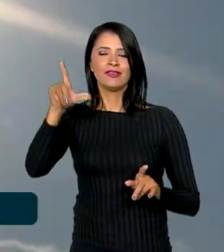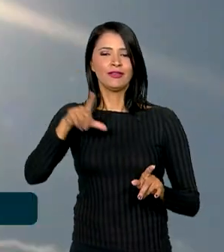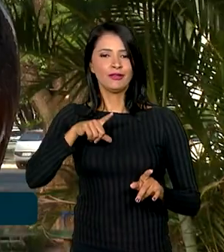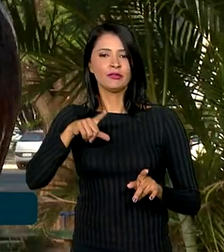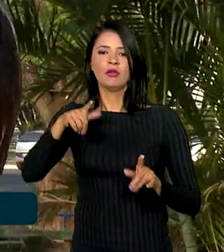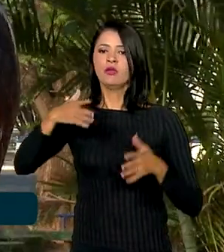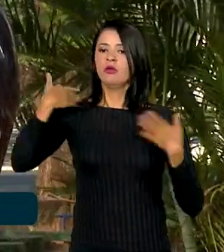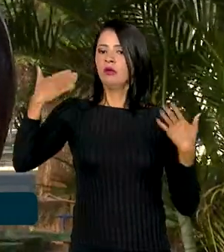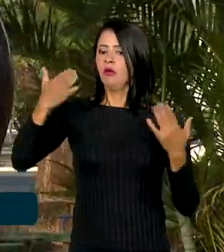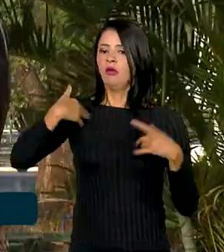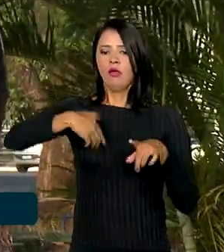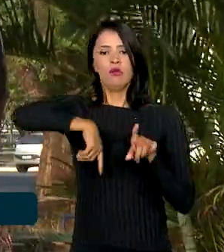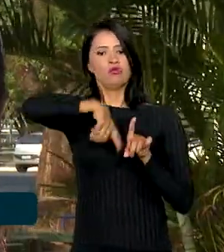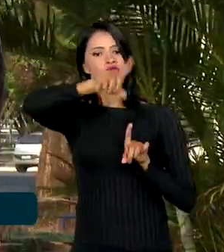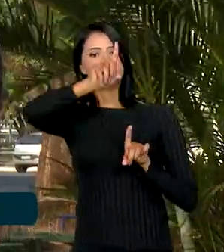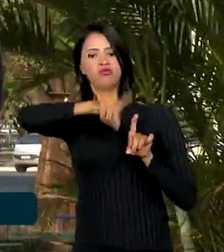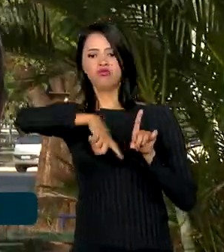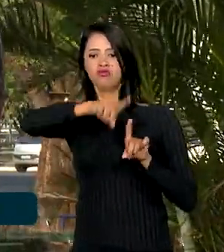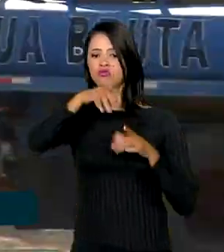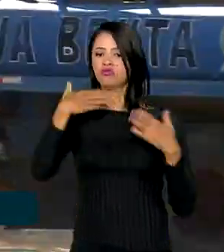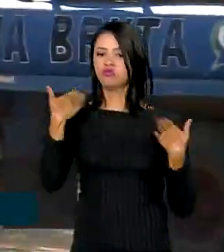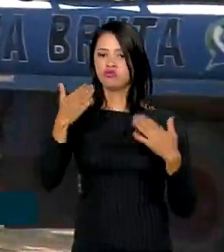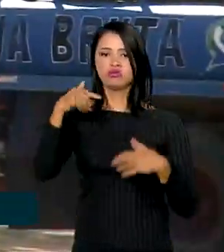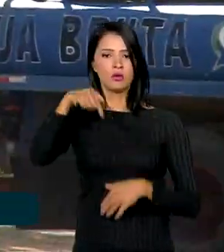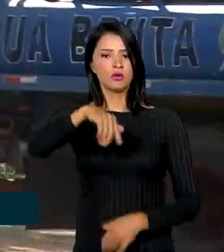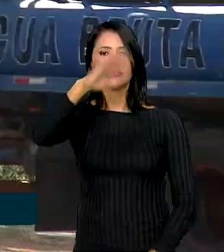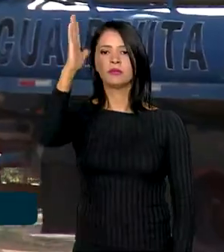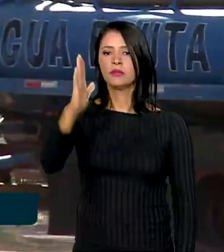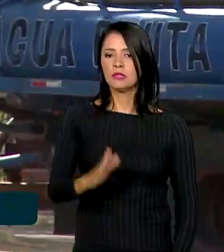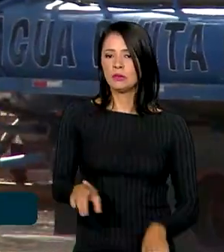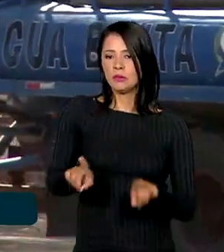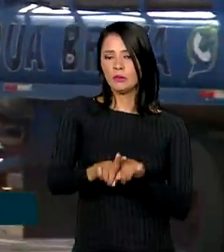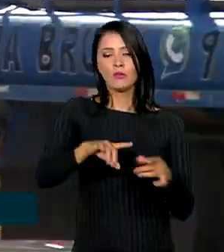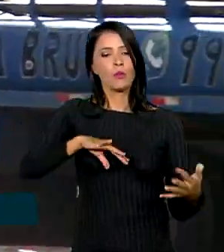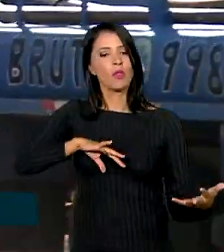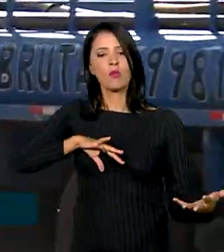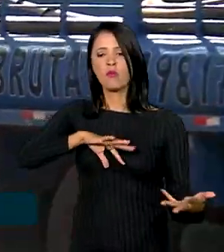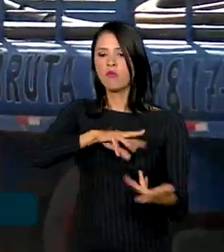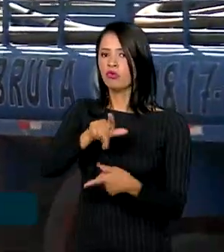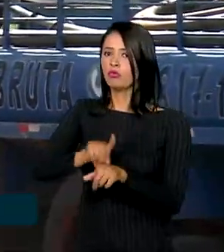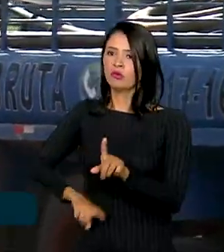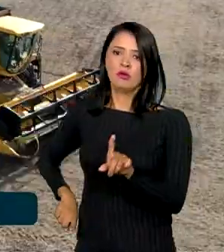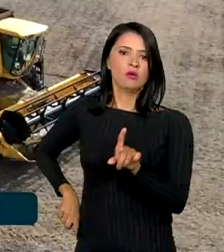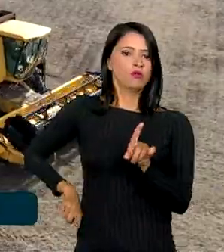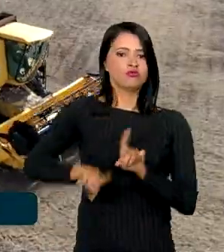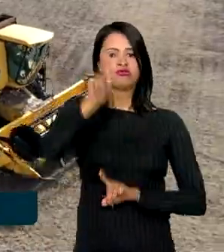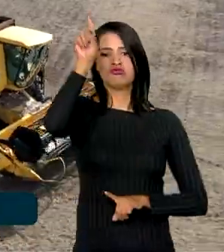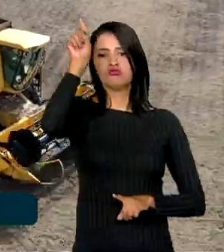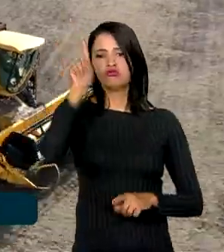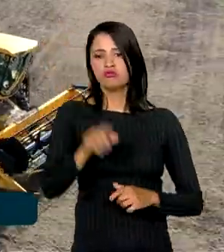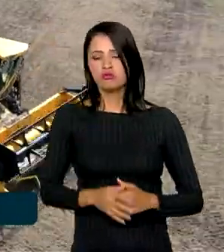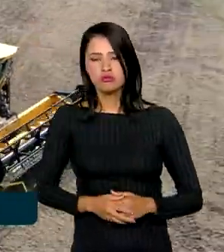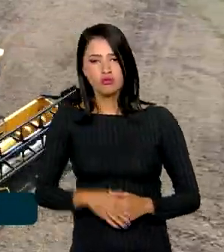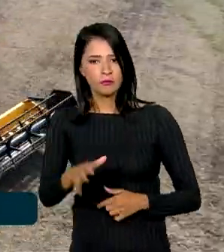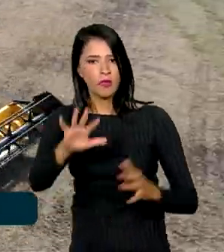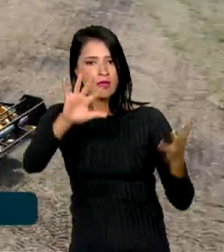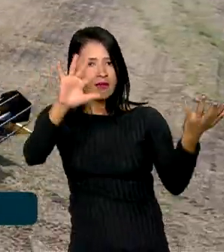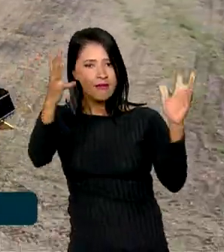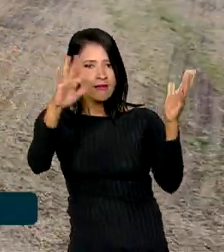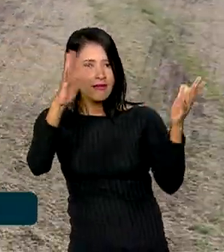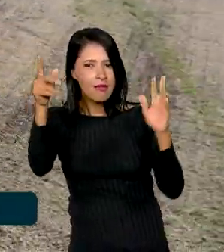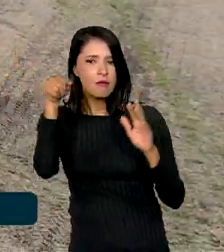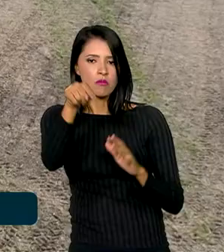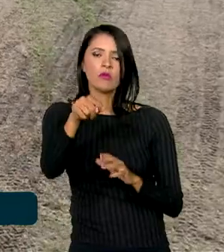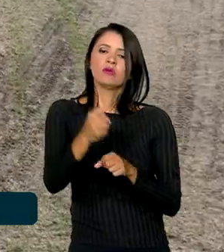de calor que elevaram a temperatura do Brasil e do mundo a recordes históricos. Os eventos climáticos que